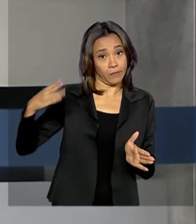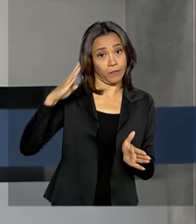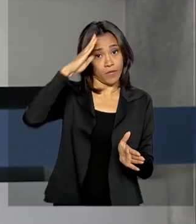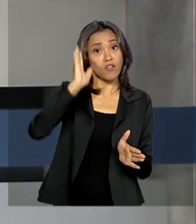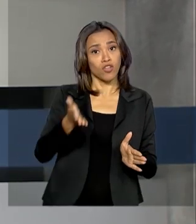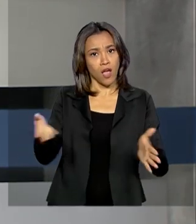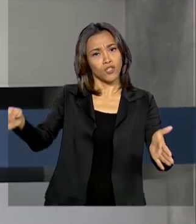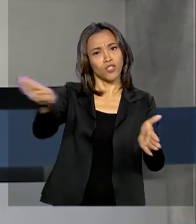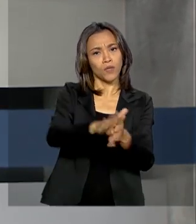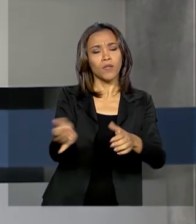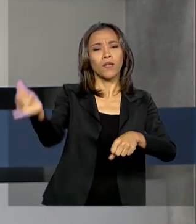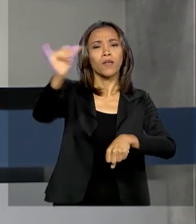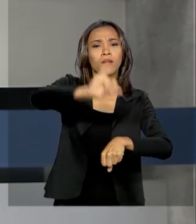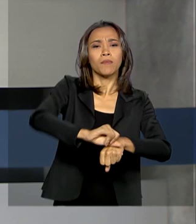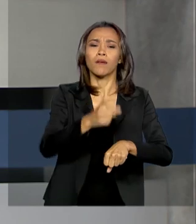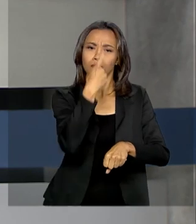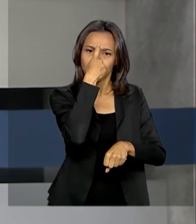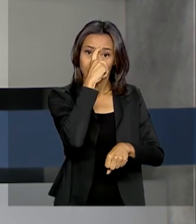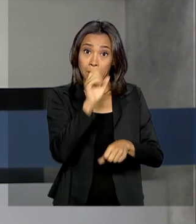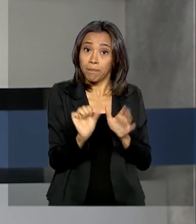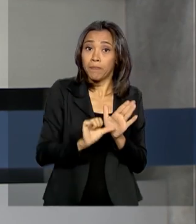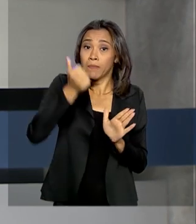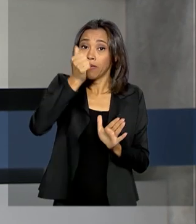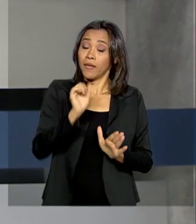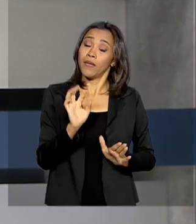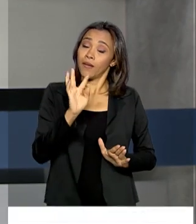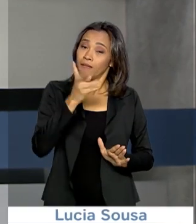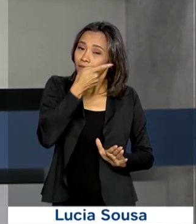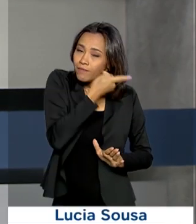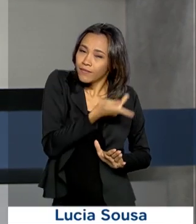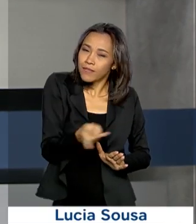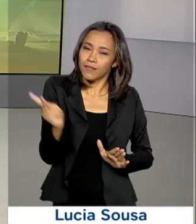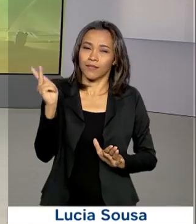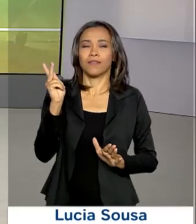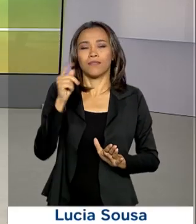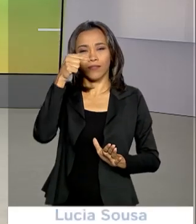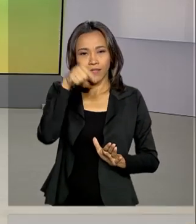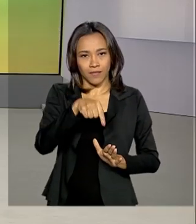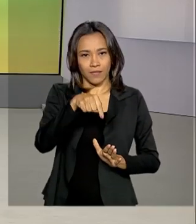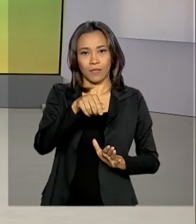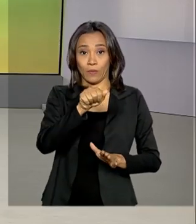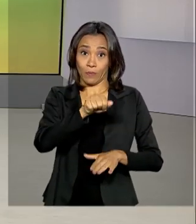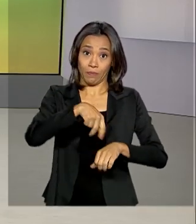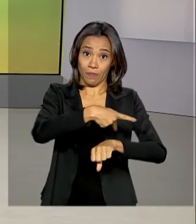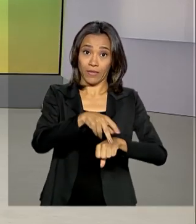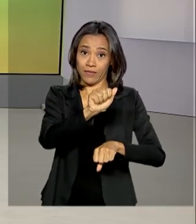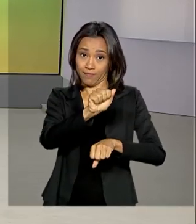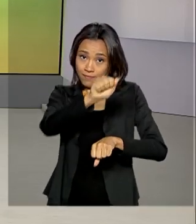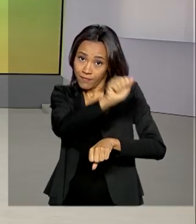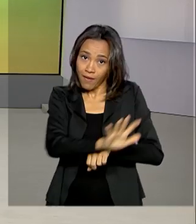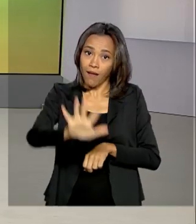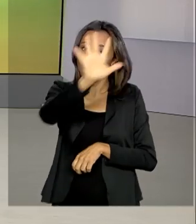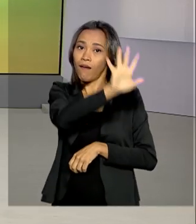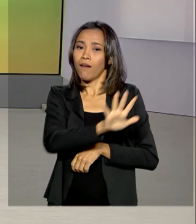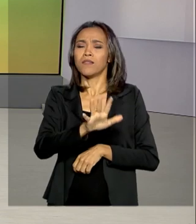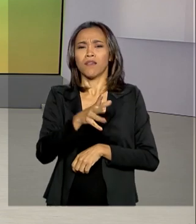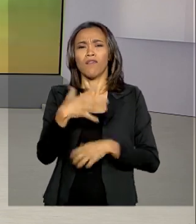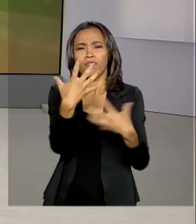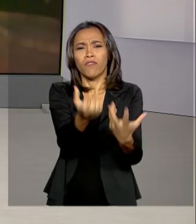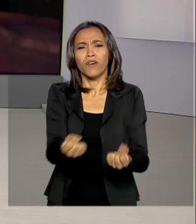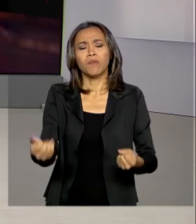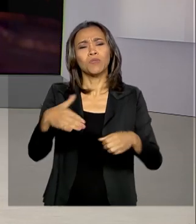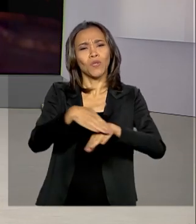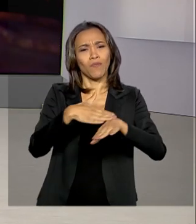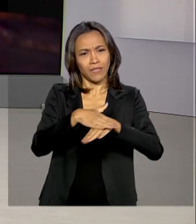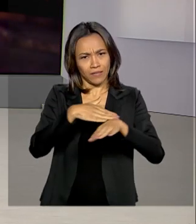chegou à Índia, onde faz a primeira visita oficial ao país asiático. Vamos até a capital Nova Delhi conversar com a